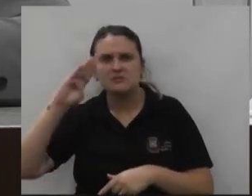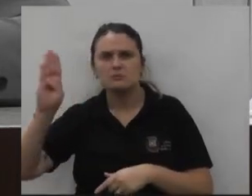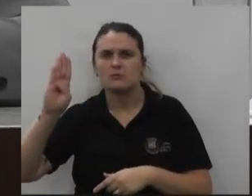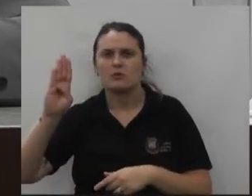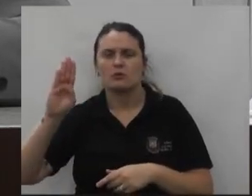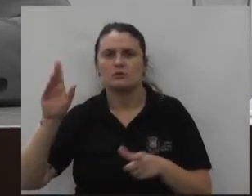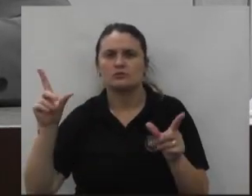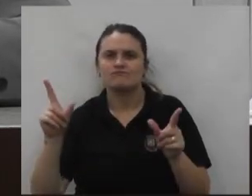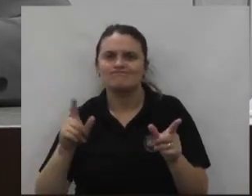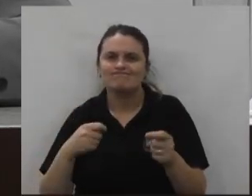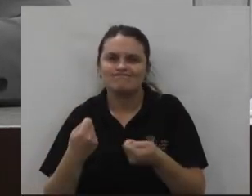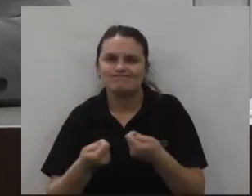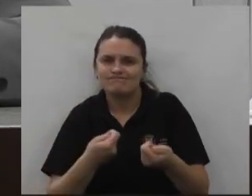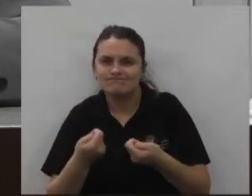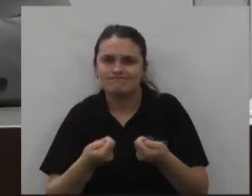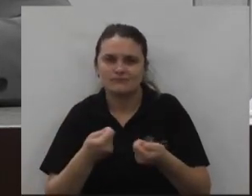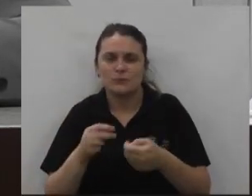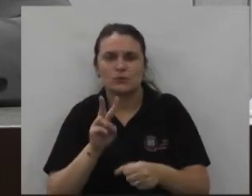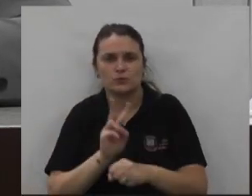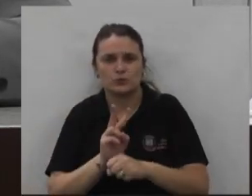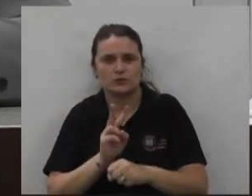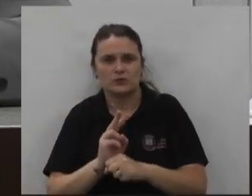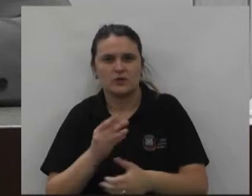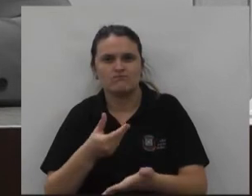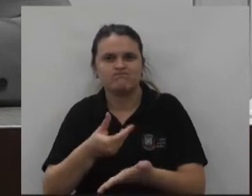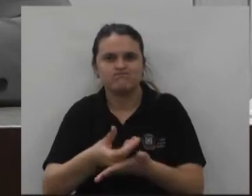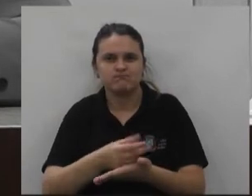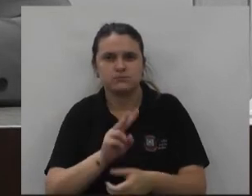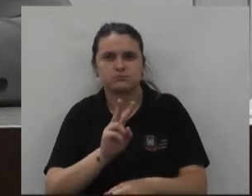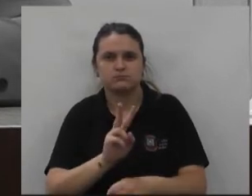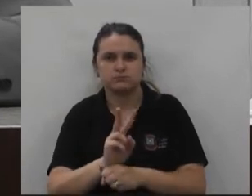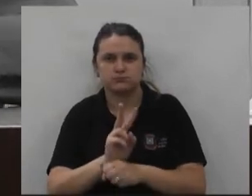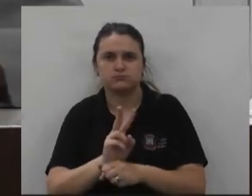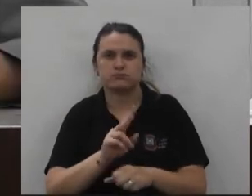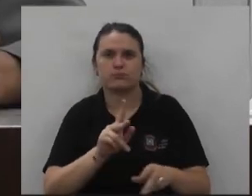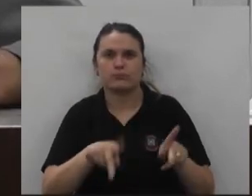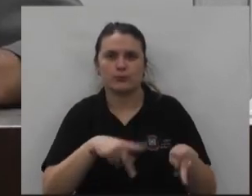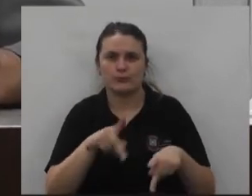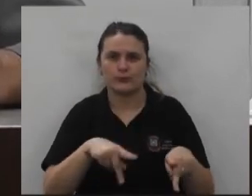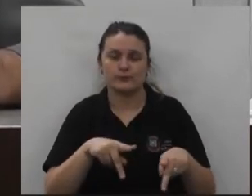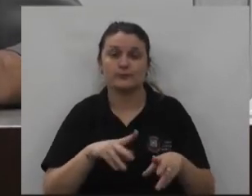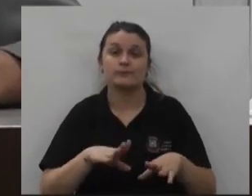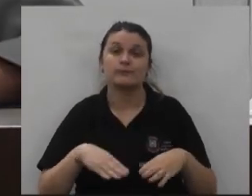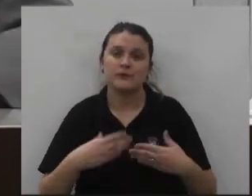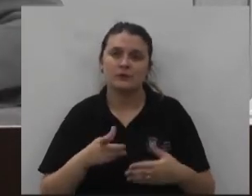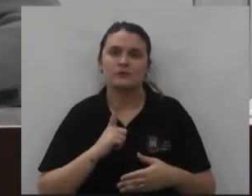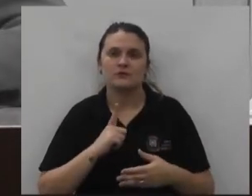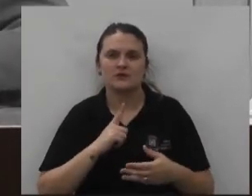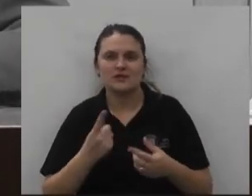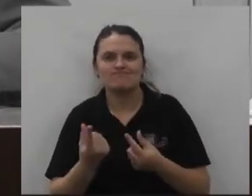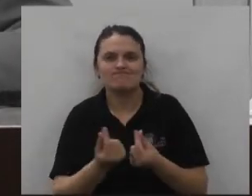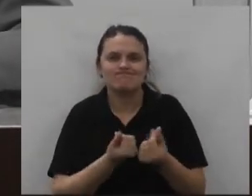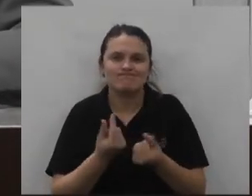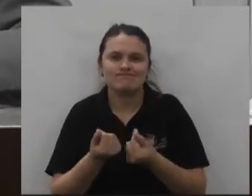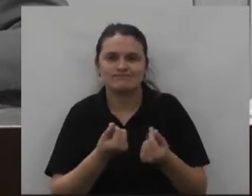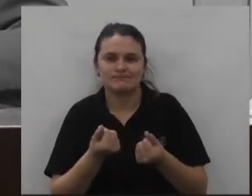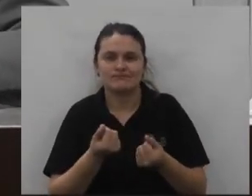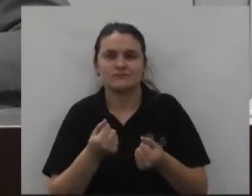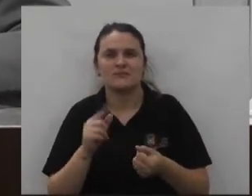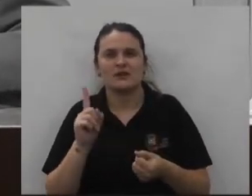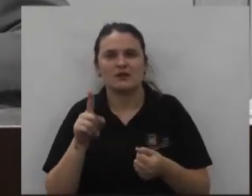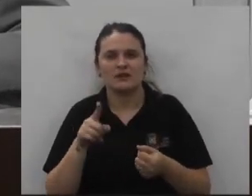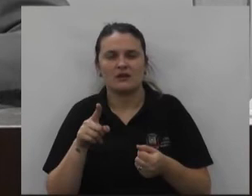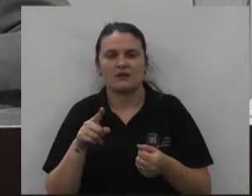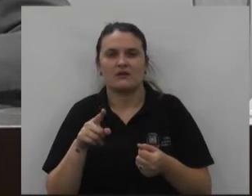deles de economizar de cuidar do que é do povo e como nós temos então essa economia essa